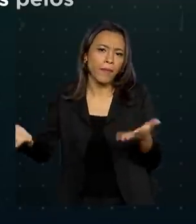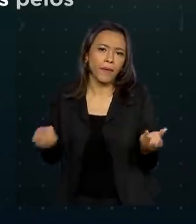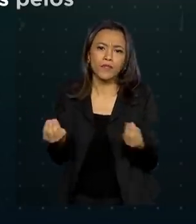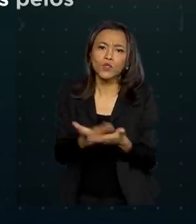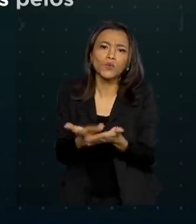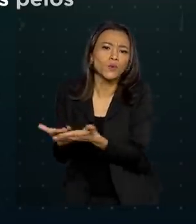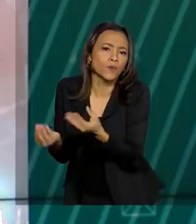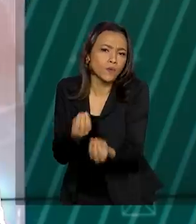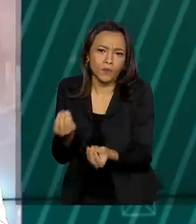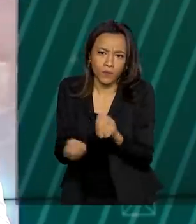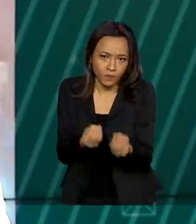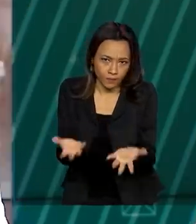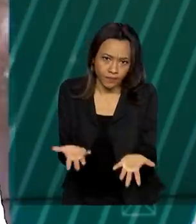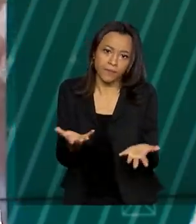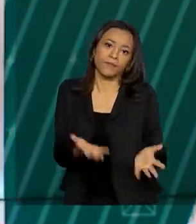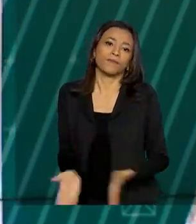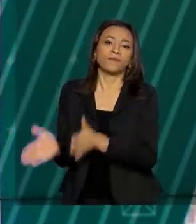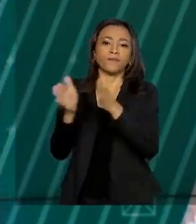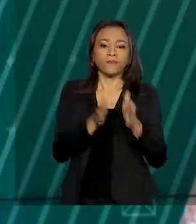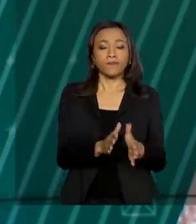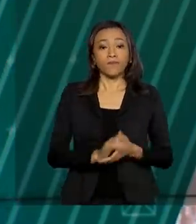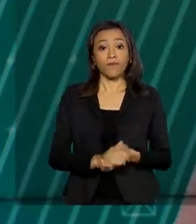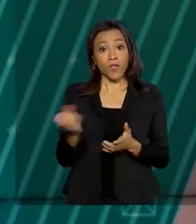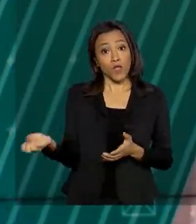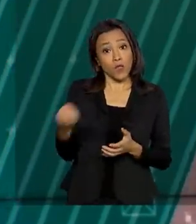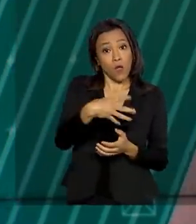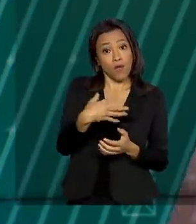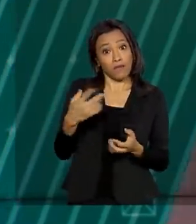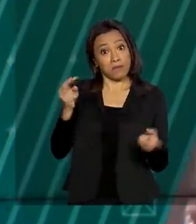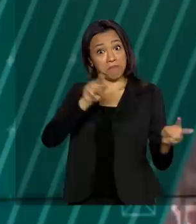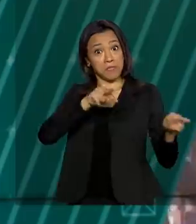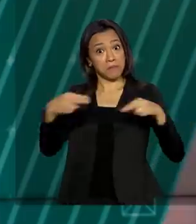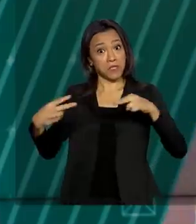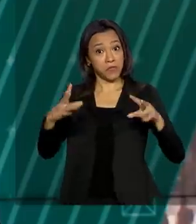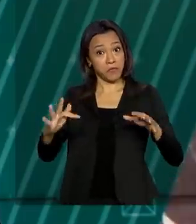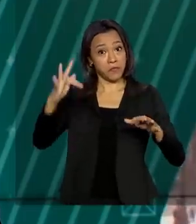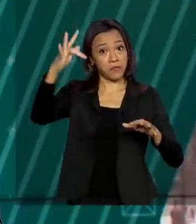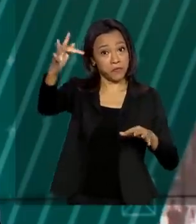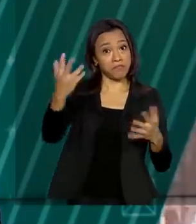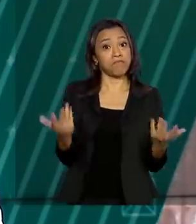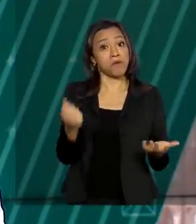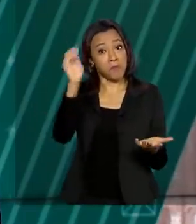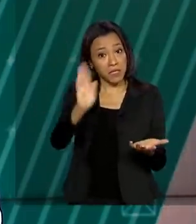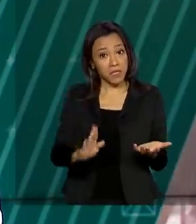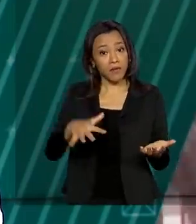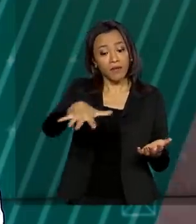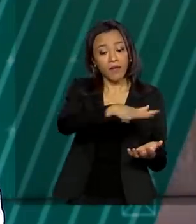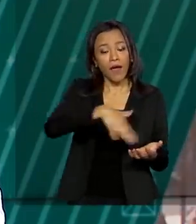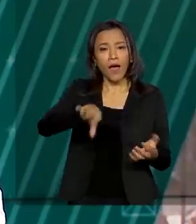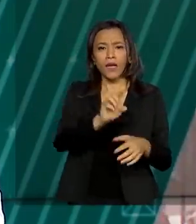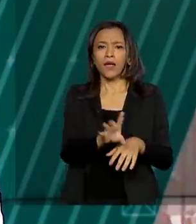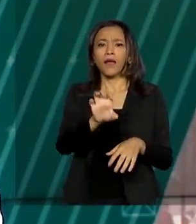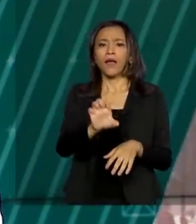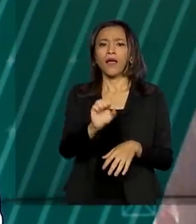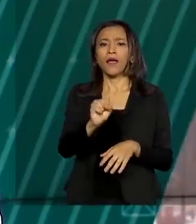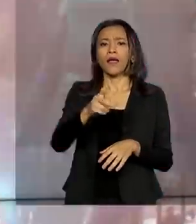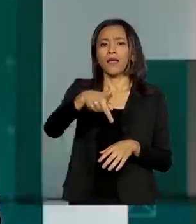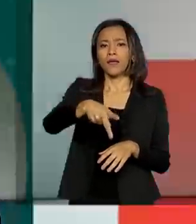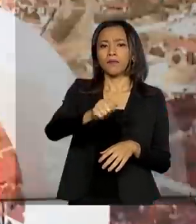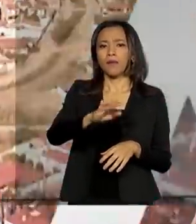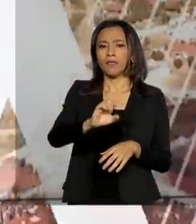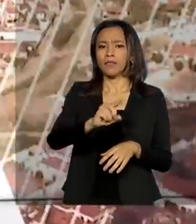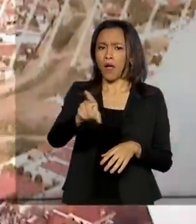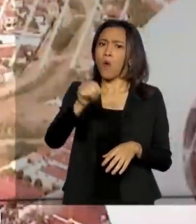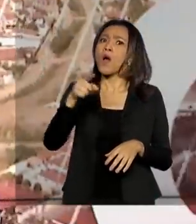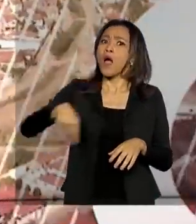estudos. Novas perspectivas para o Brasil na área espacial. Empresas privadas vão poder fazer o lançamento